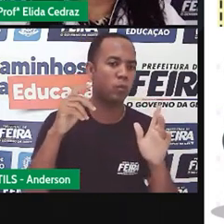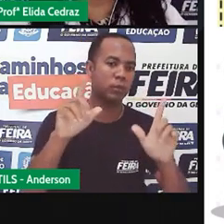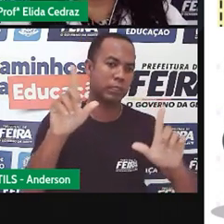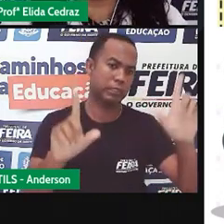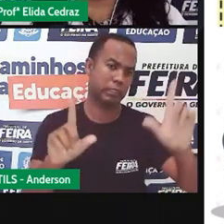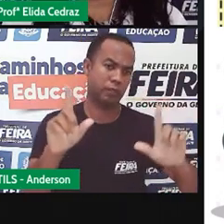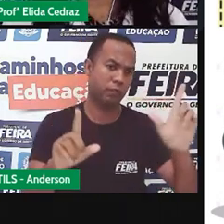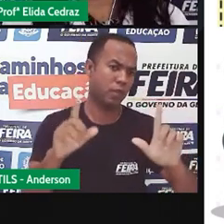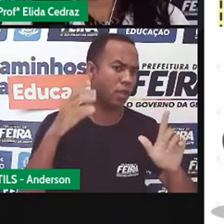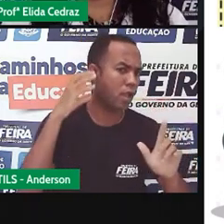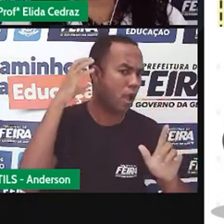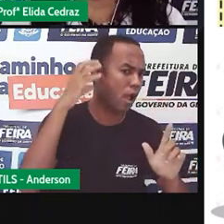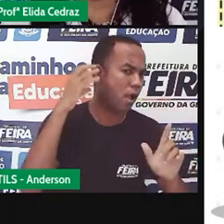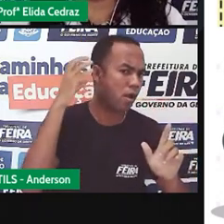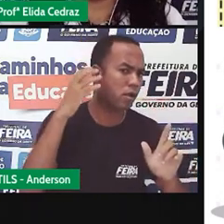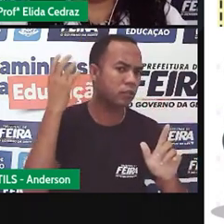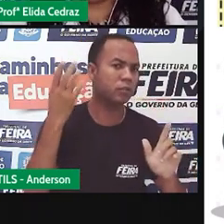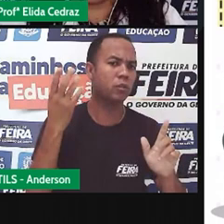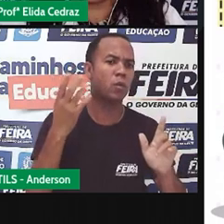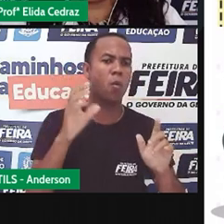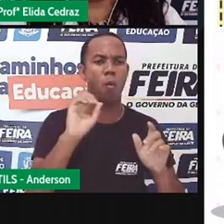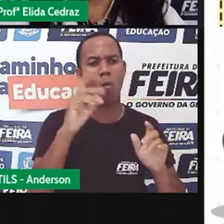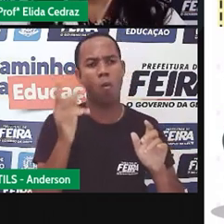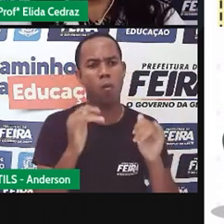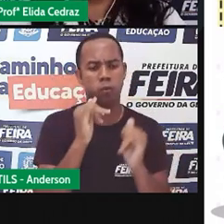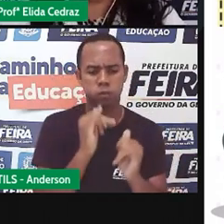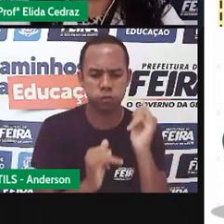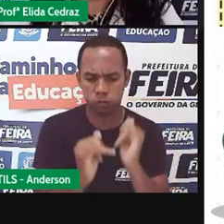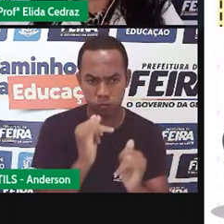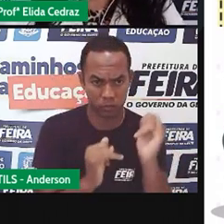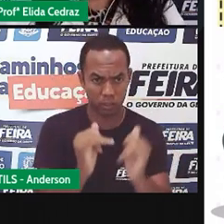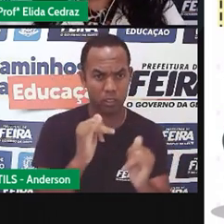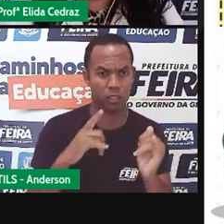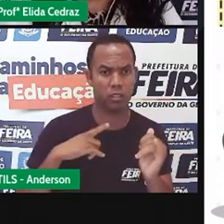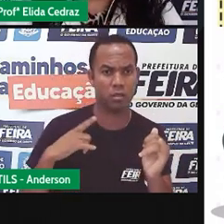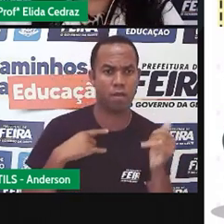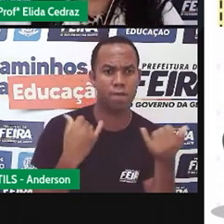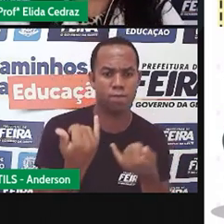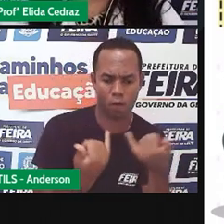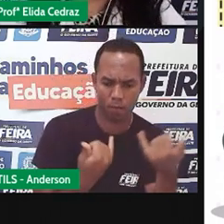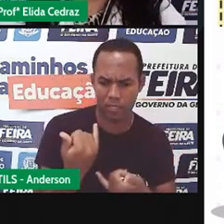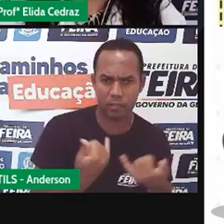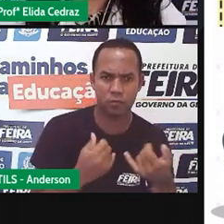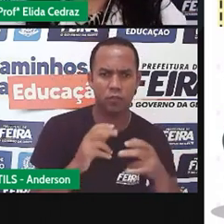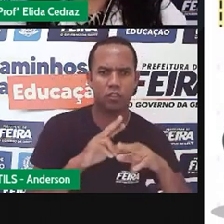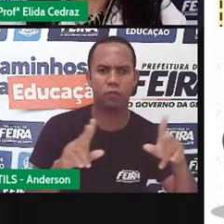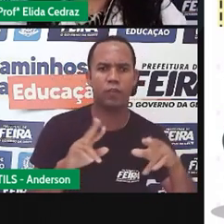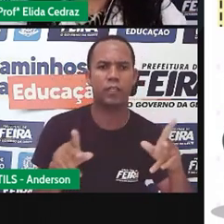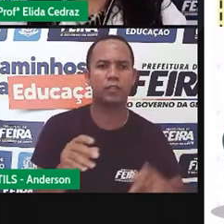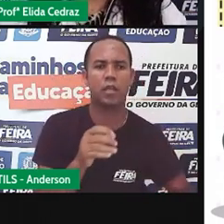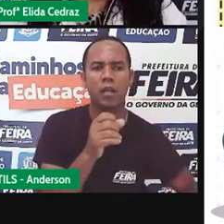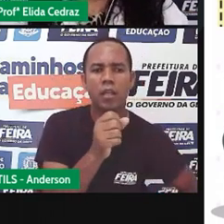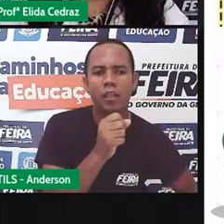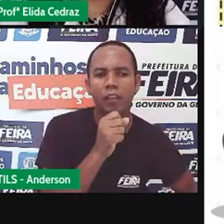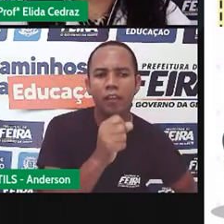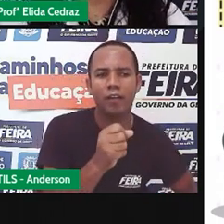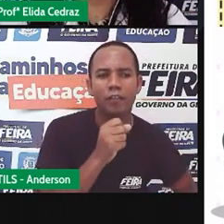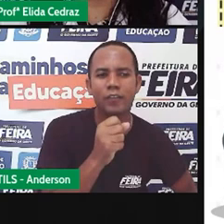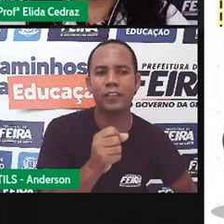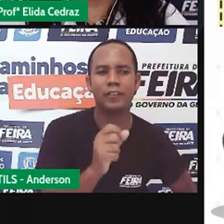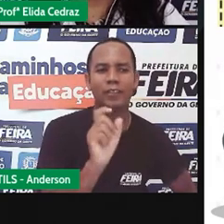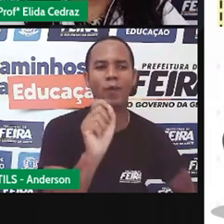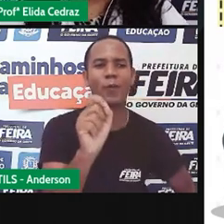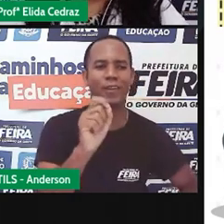TV, ou rádio e as plataformas digitais. A entrevista, ela é uma